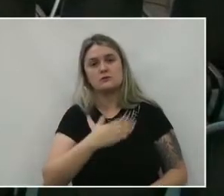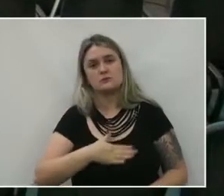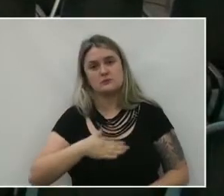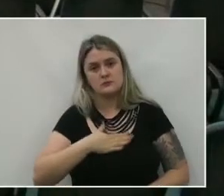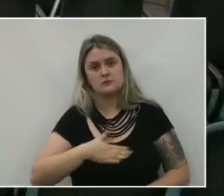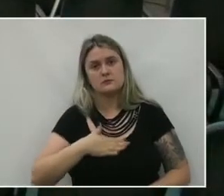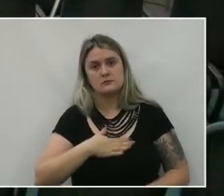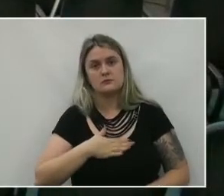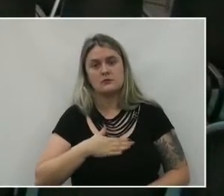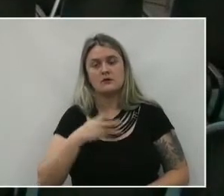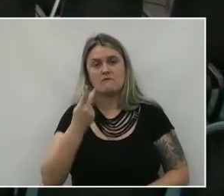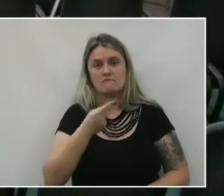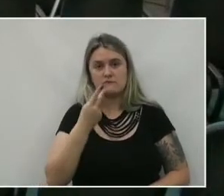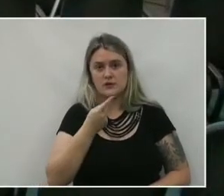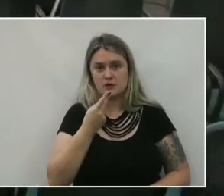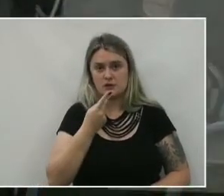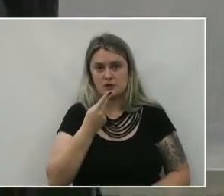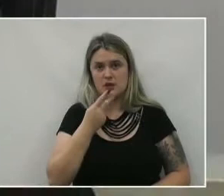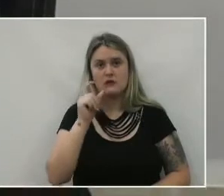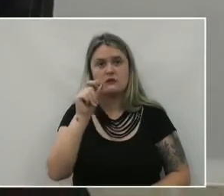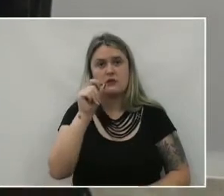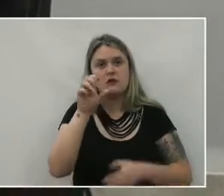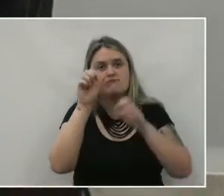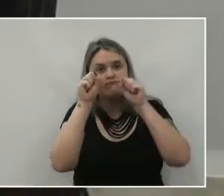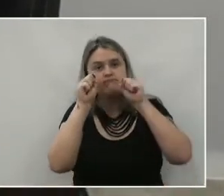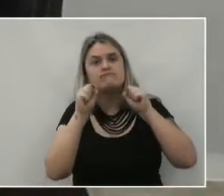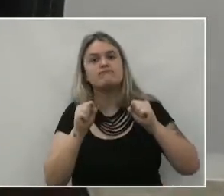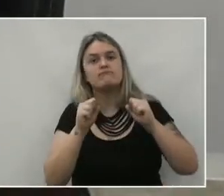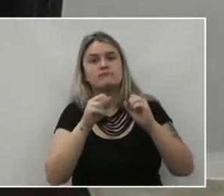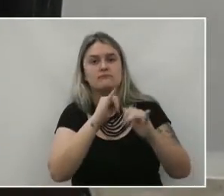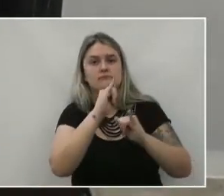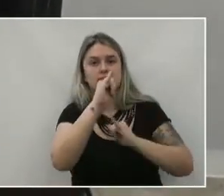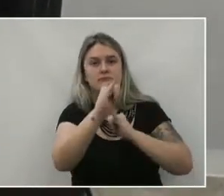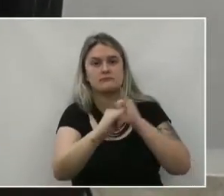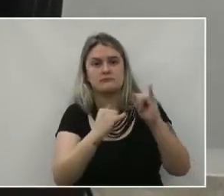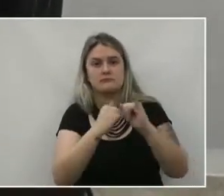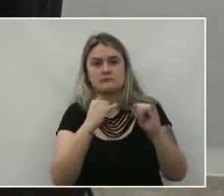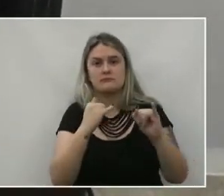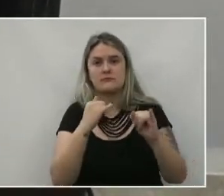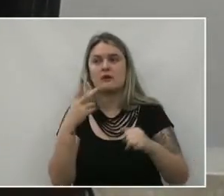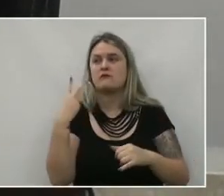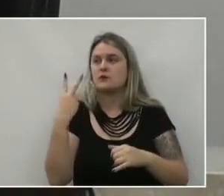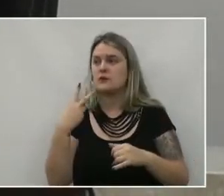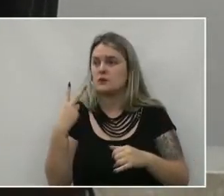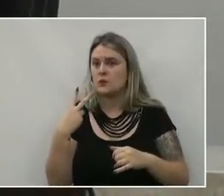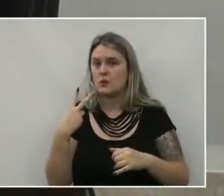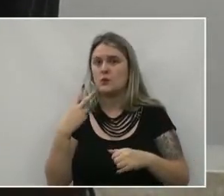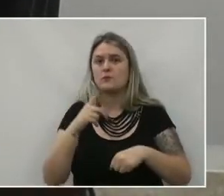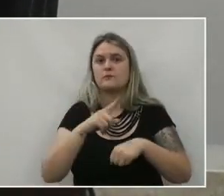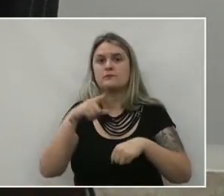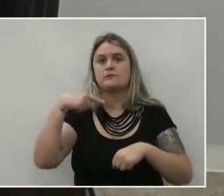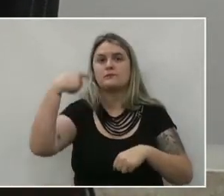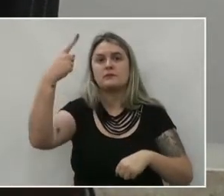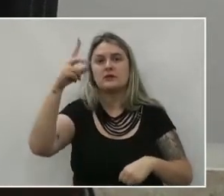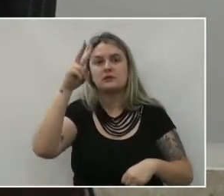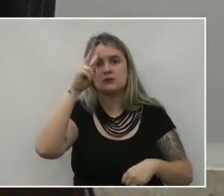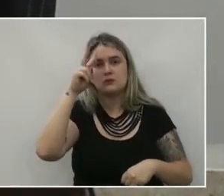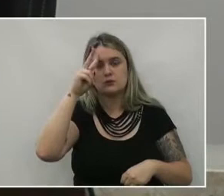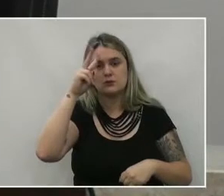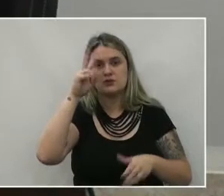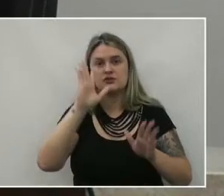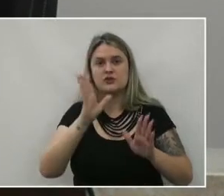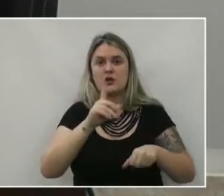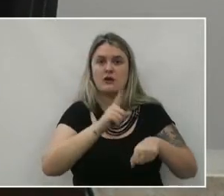De Falar Para quem nos acompanha Pela internet Senhores vereadores Que na próxima Segunda-feira Estamos